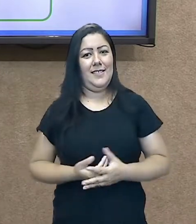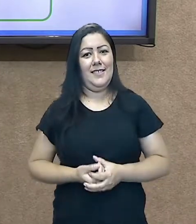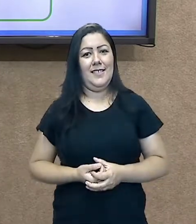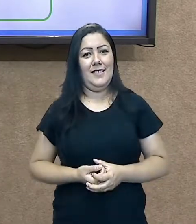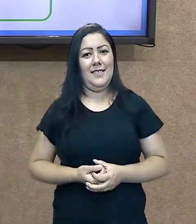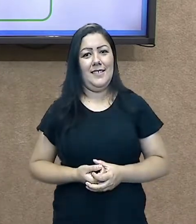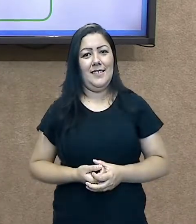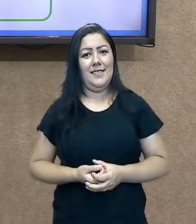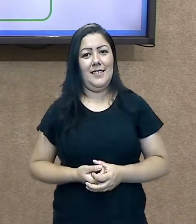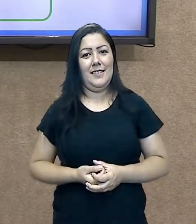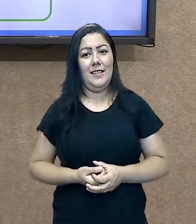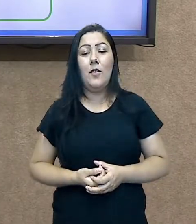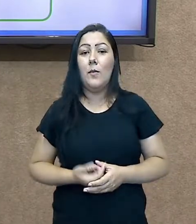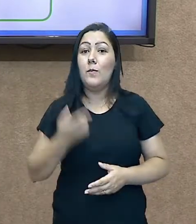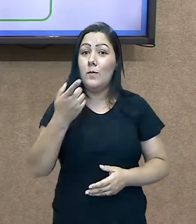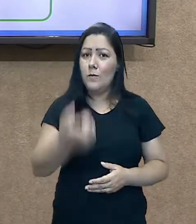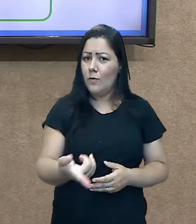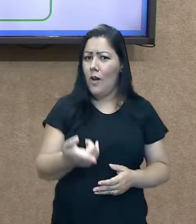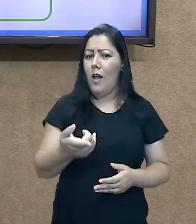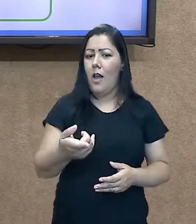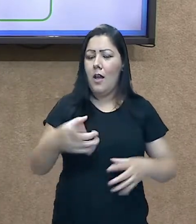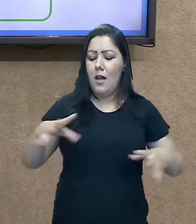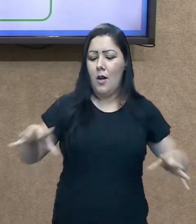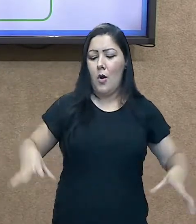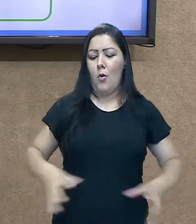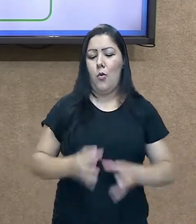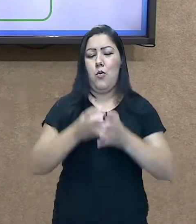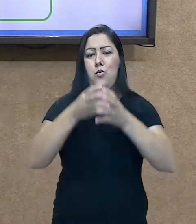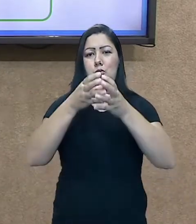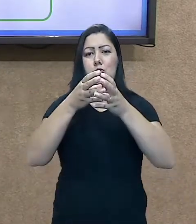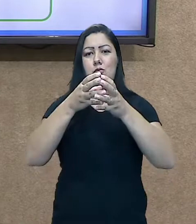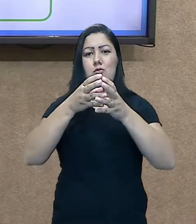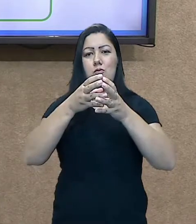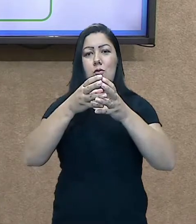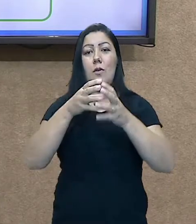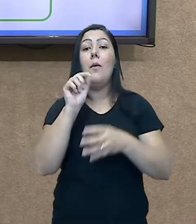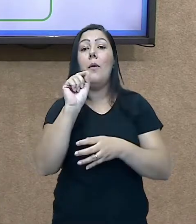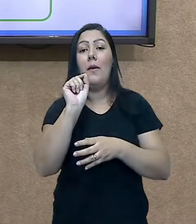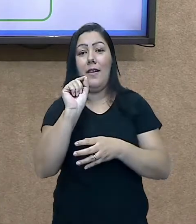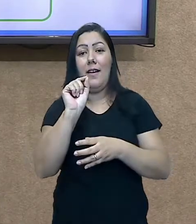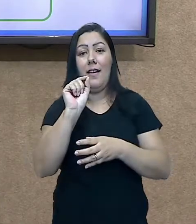enquanto cidadão, que mais tarde vai ser um profissional.